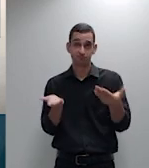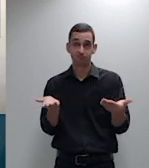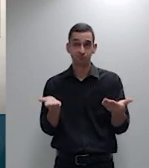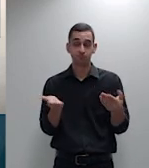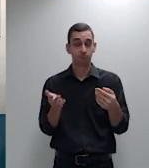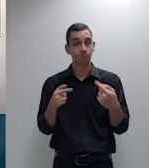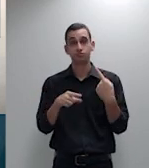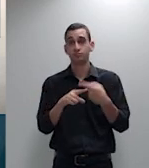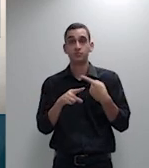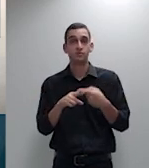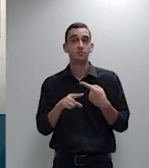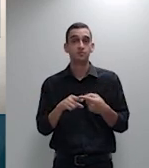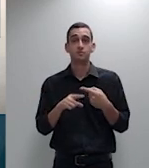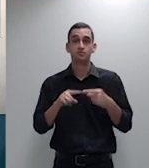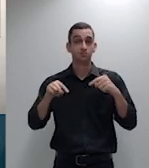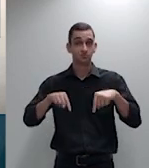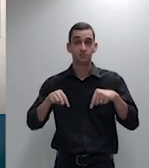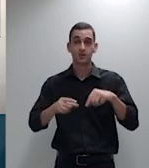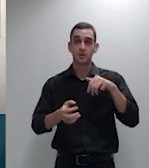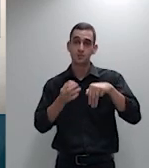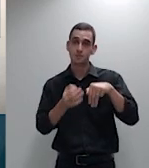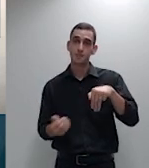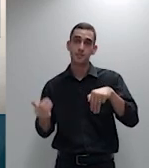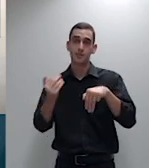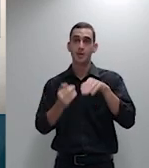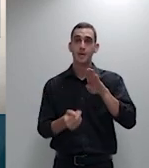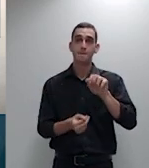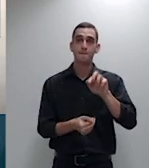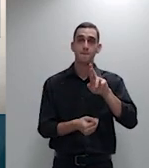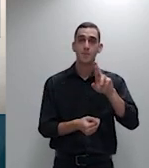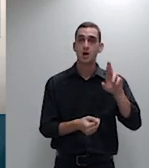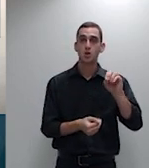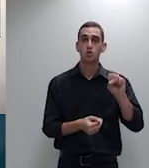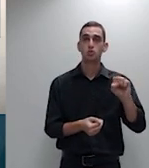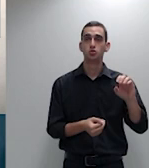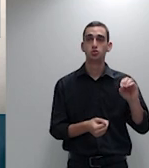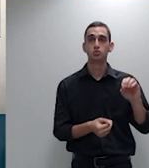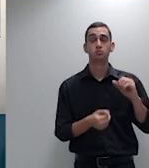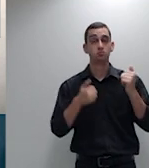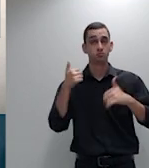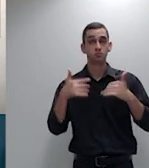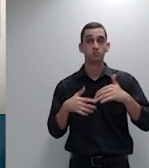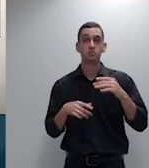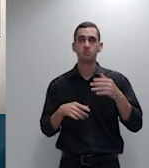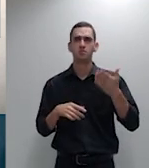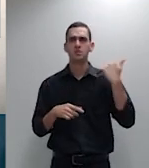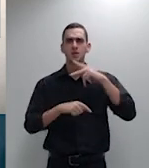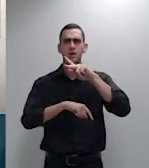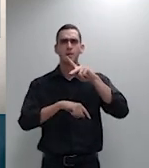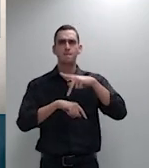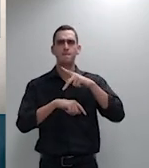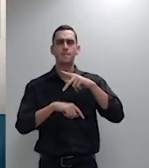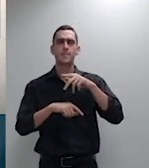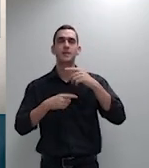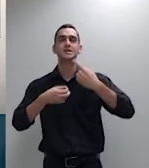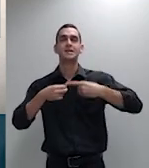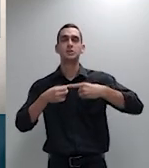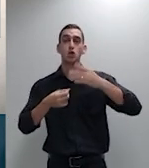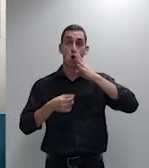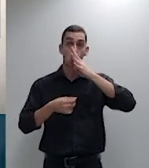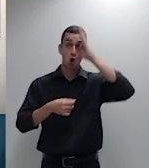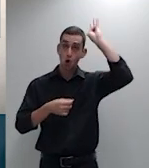Rosa lembrou o direito romano mas nós não estamos em Roma ministro Moura Ribeiro nós estamos no Brasil de